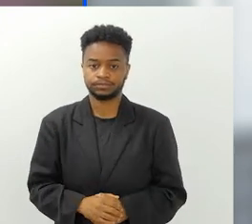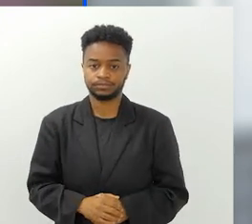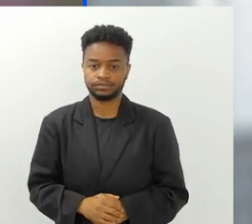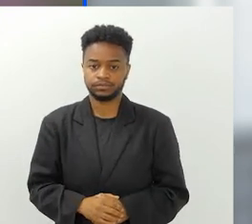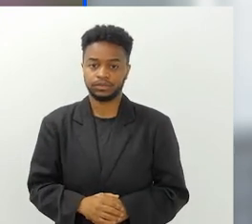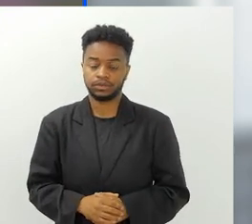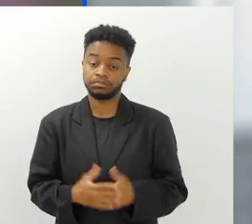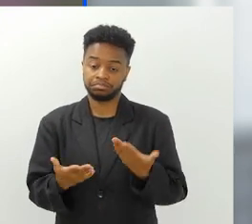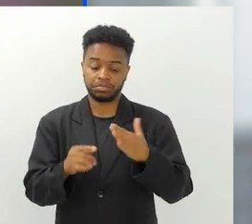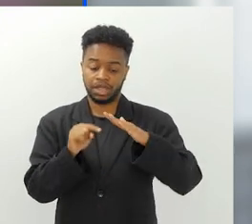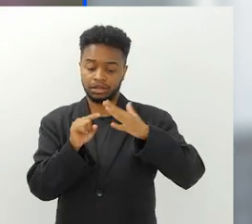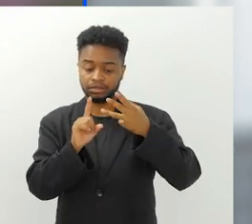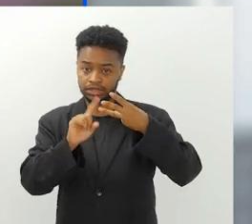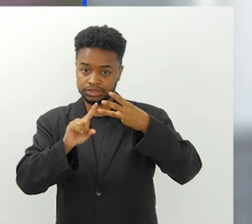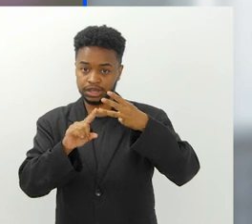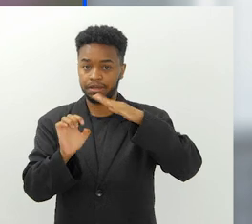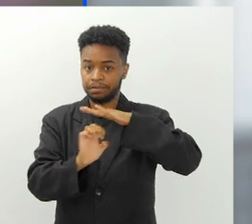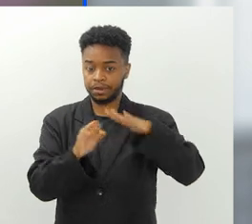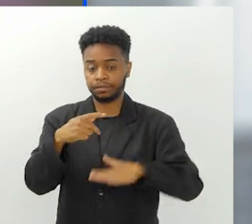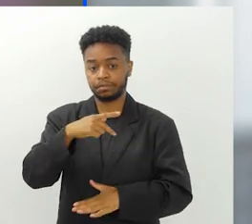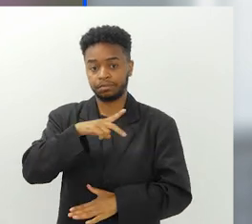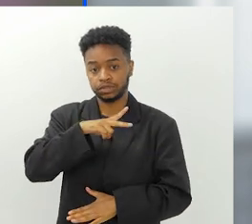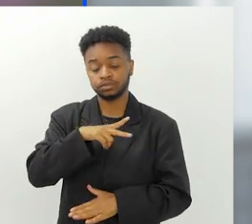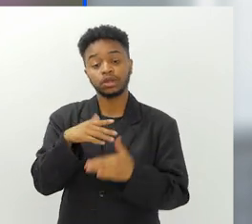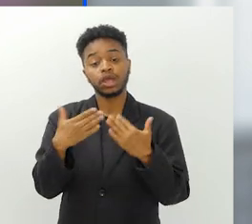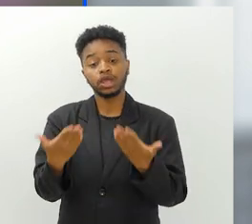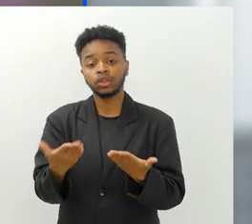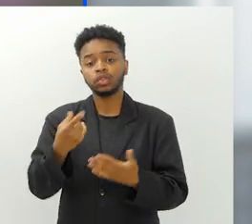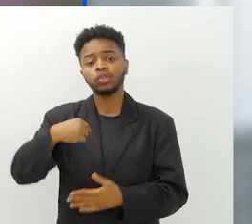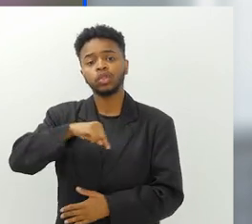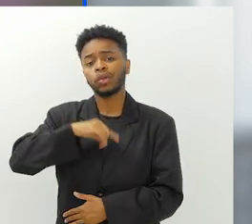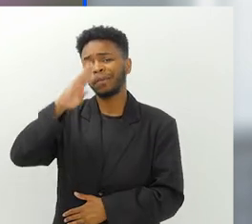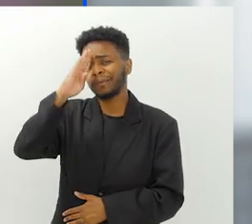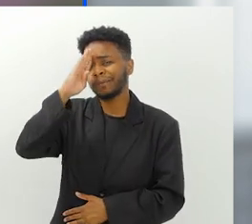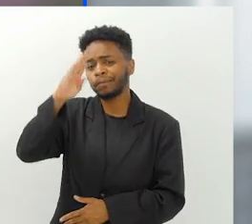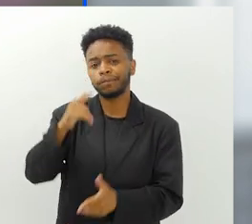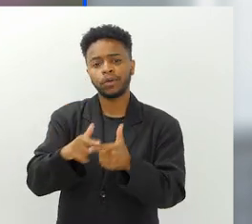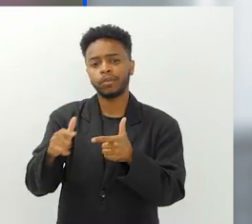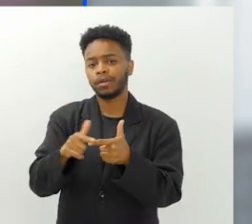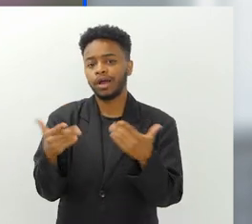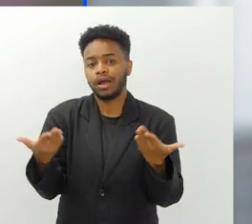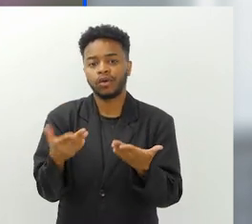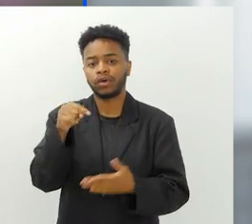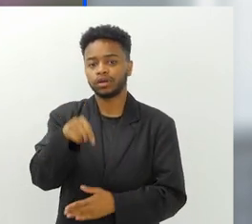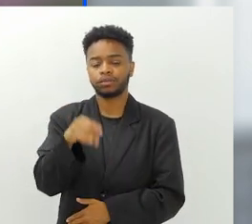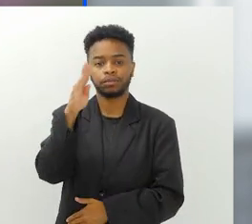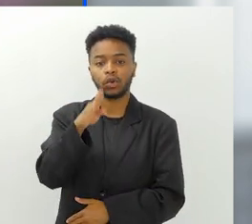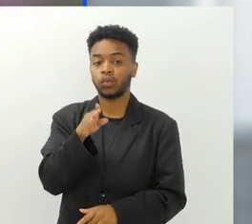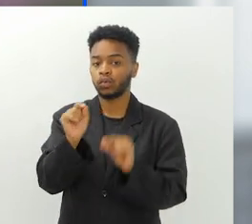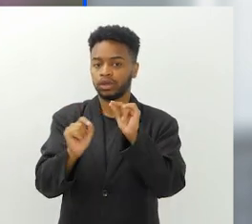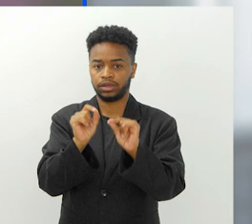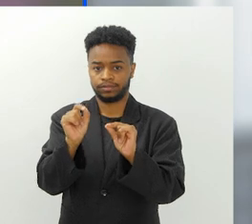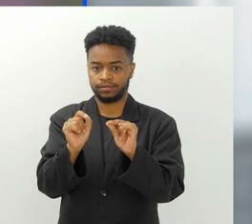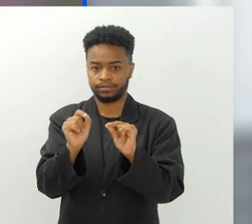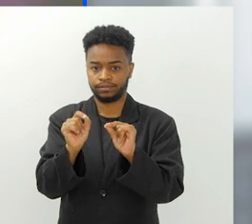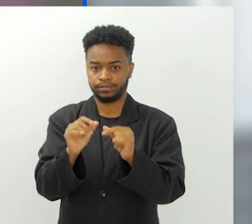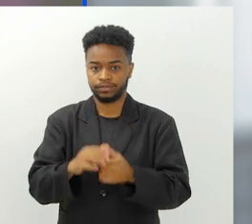privadas. Qual é o nosso maior problema no Brasil?